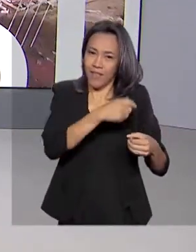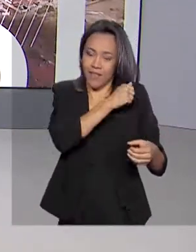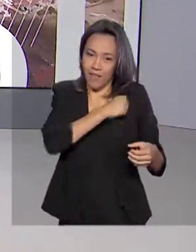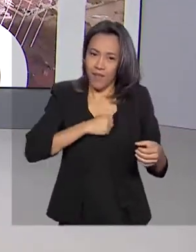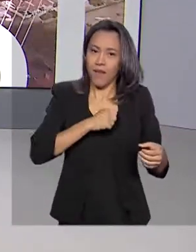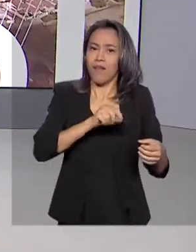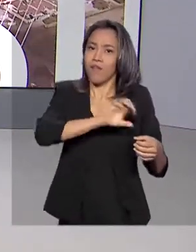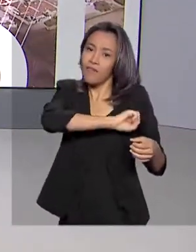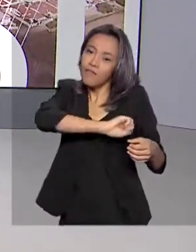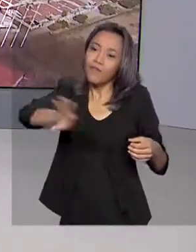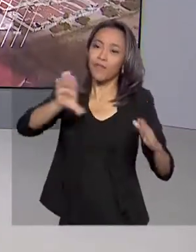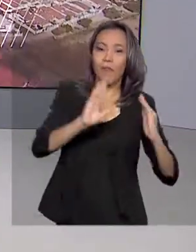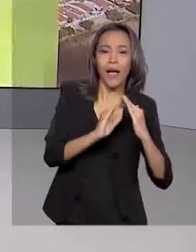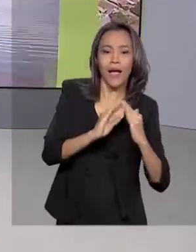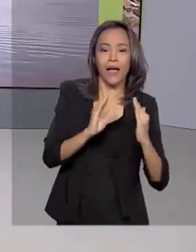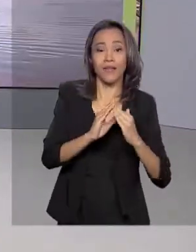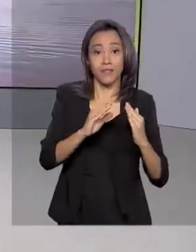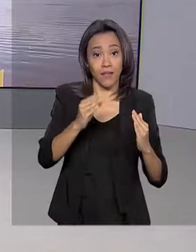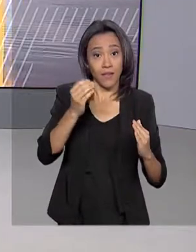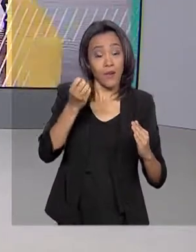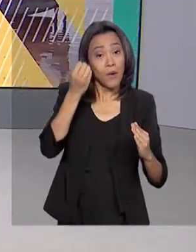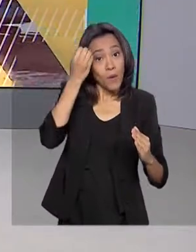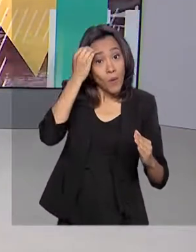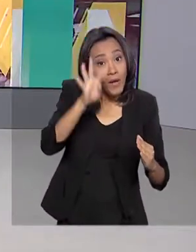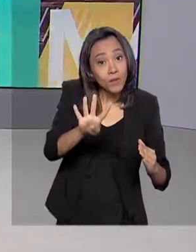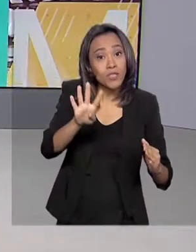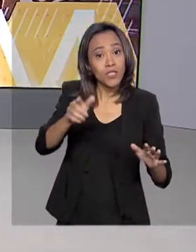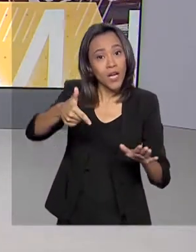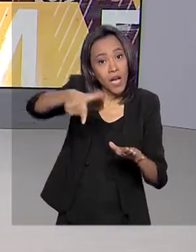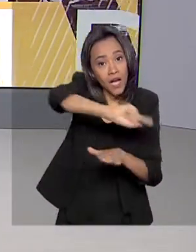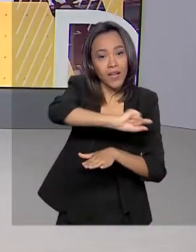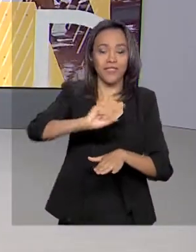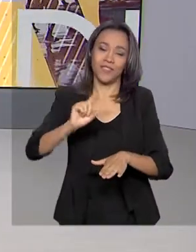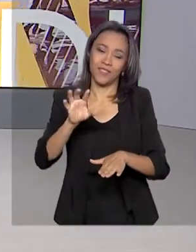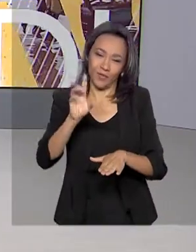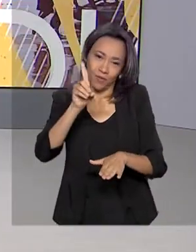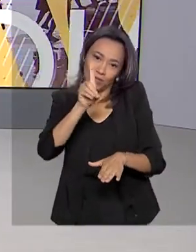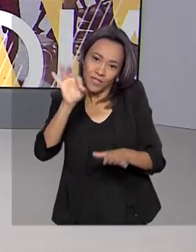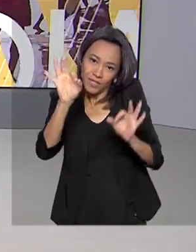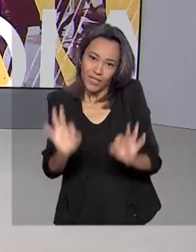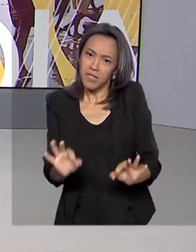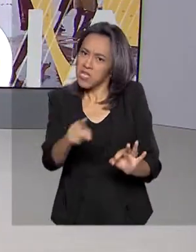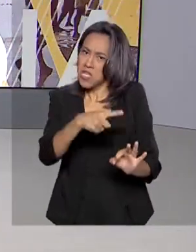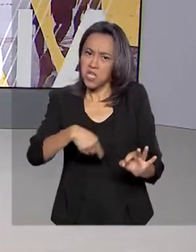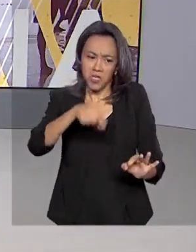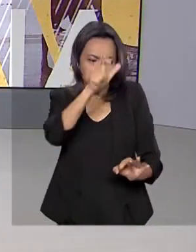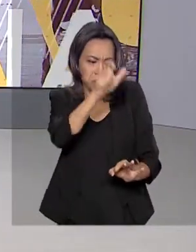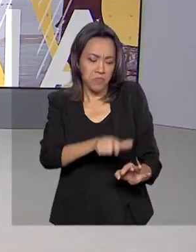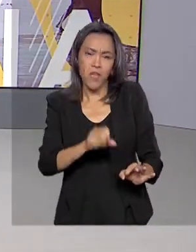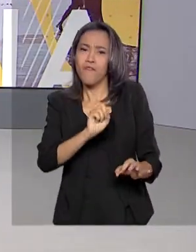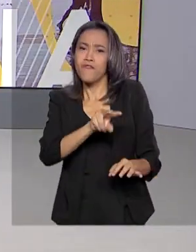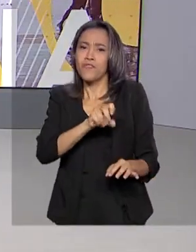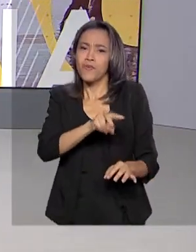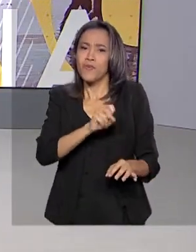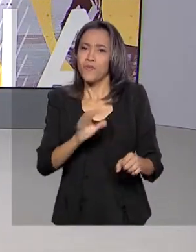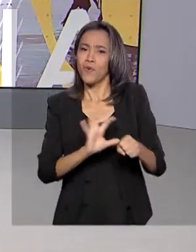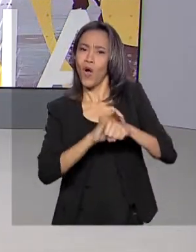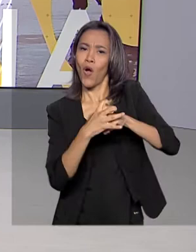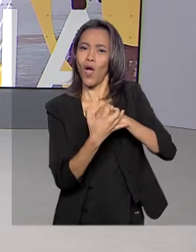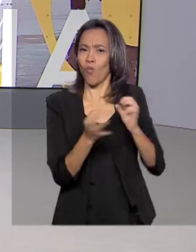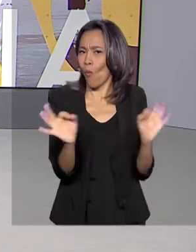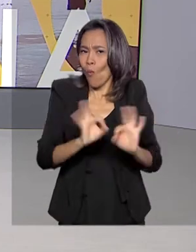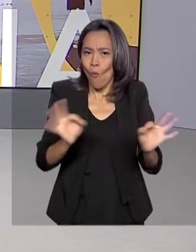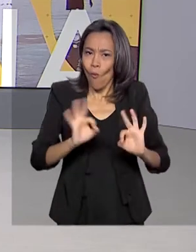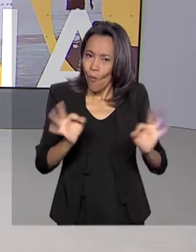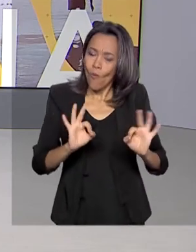Eles foram dispensados quatro dias antes do previsto, após a confirmação de que não estão infectados pelo novo coronavírus. Antes de